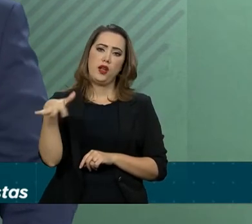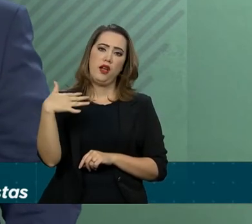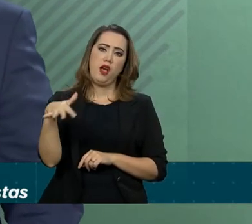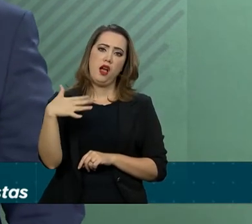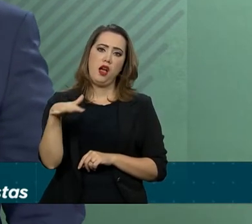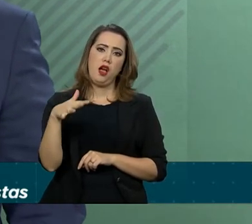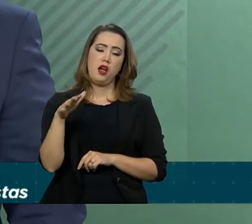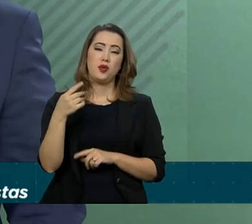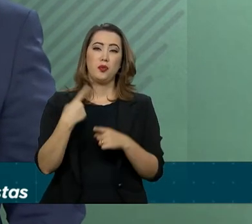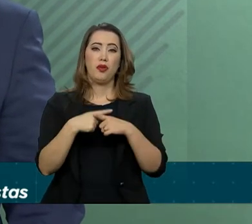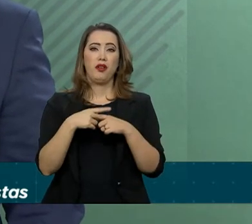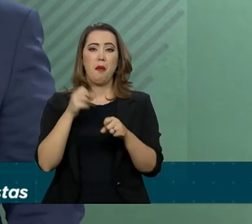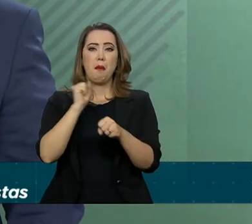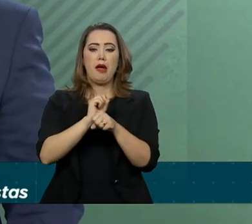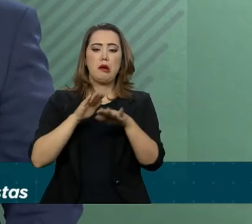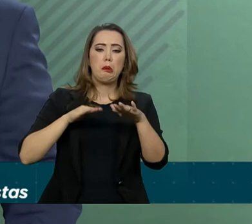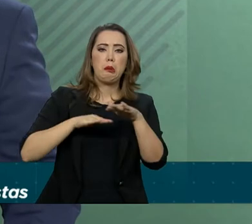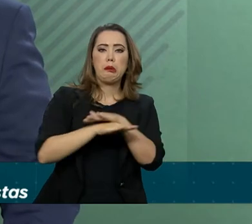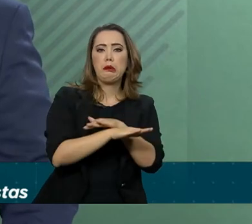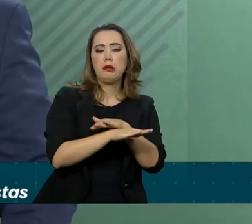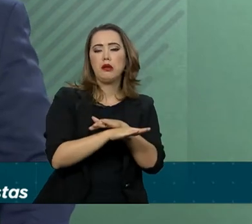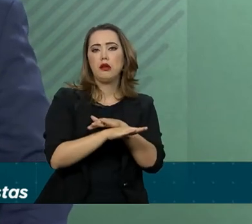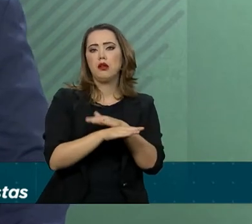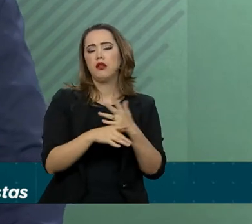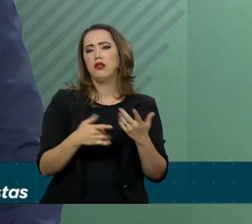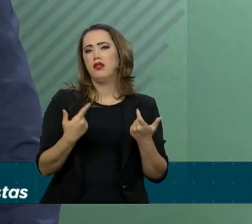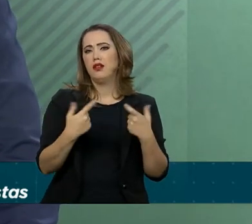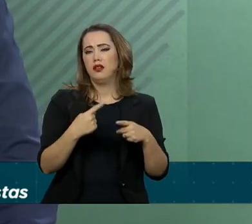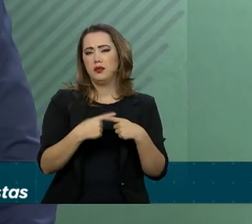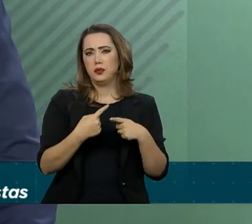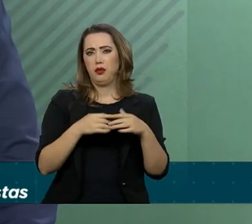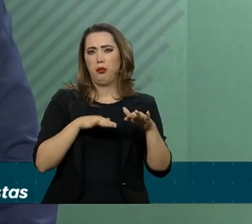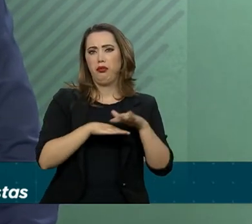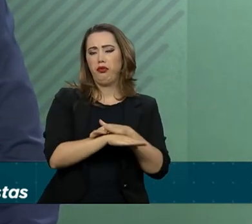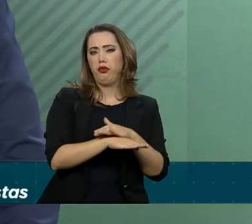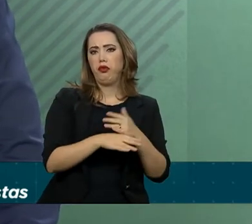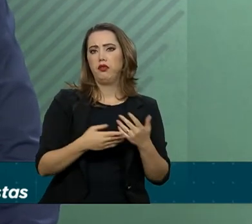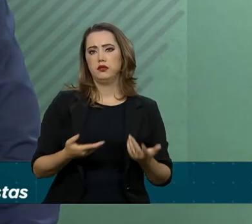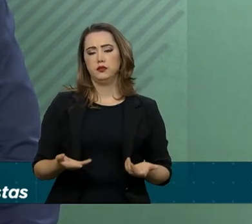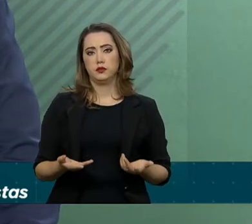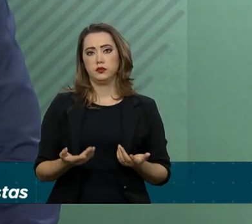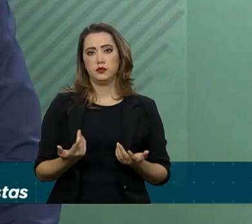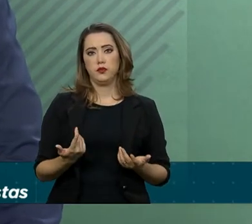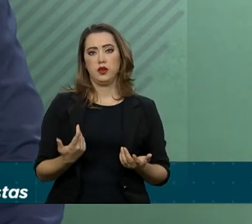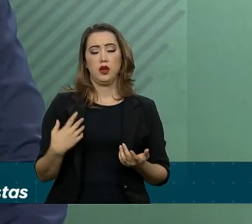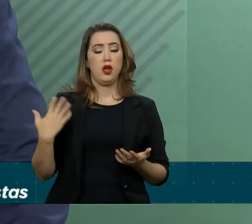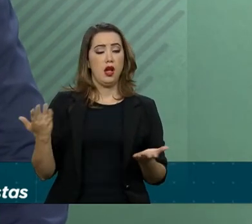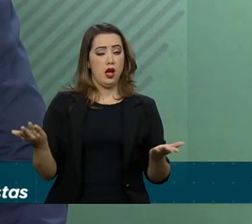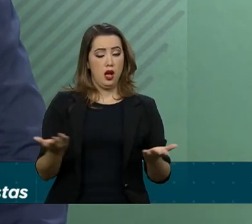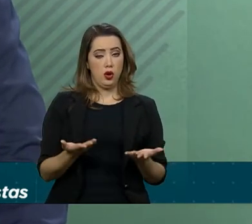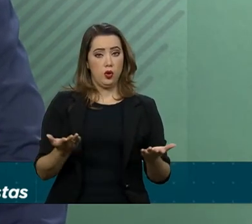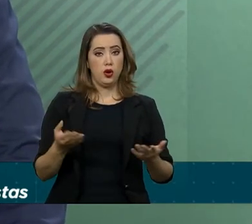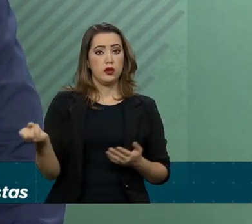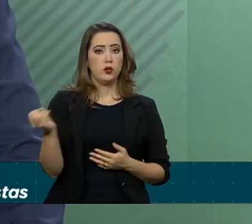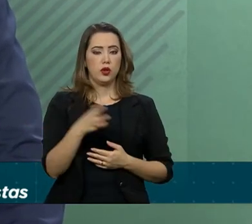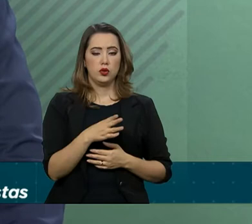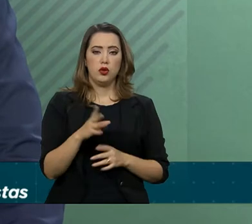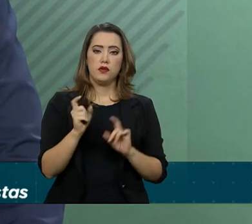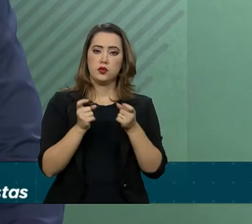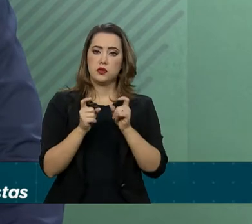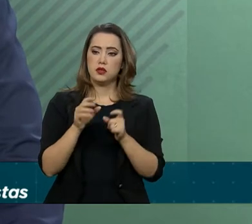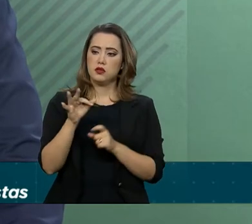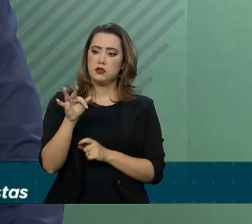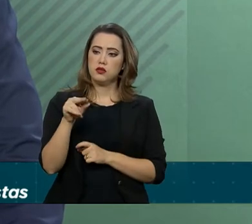angaragem, custo de estacionamento da aeronave. Com a assunção da nova gestão da FUNAI,